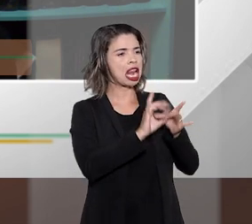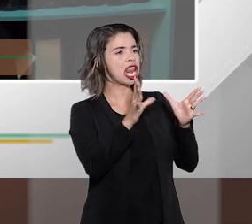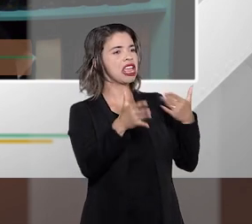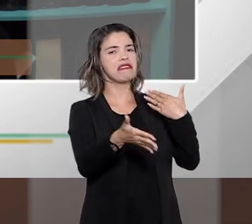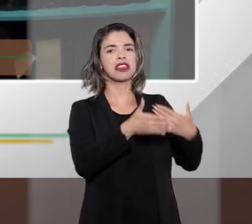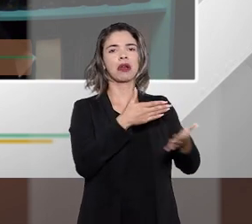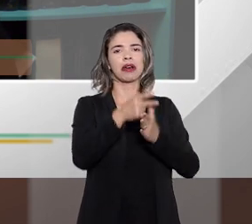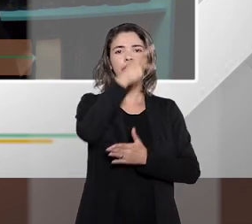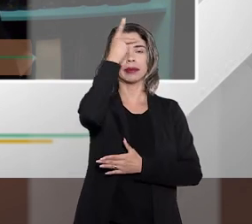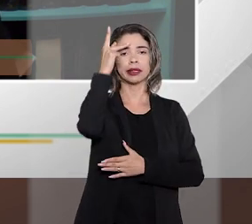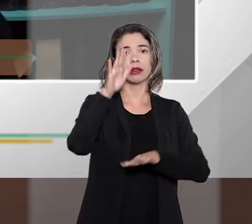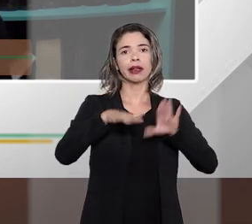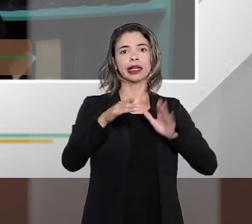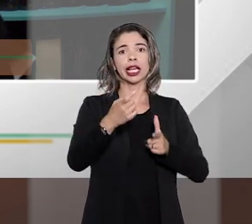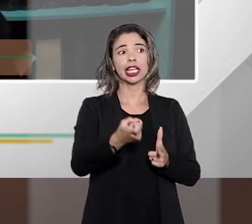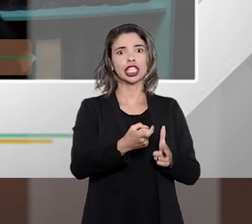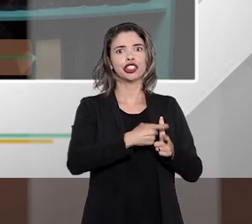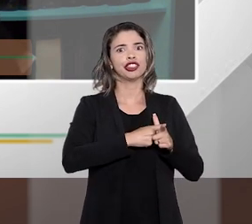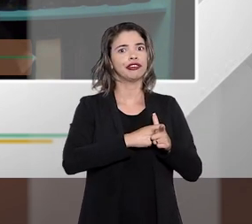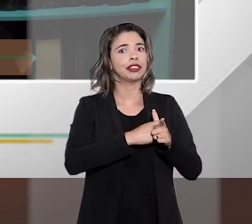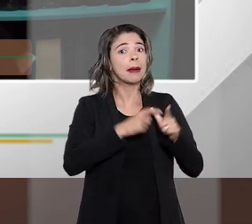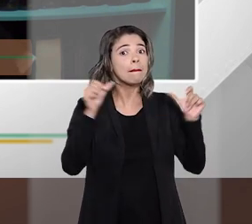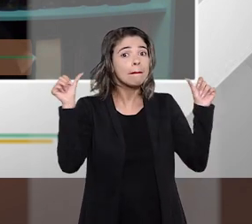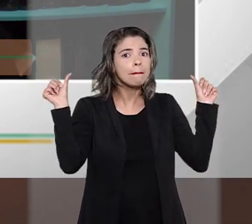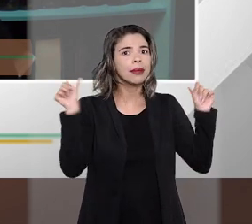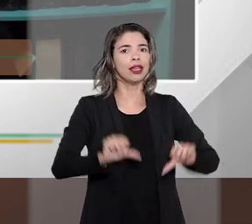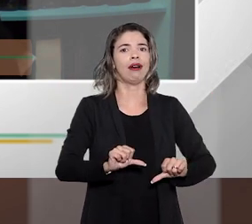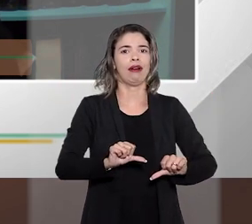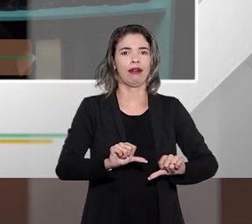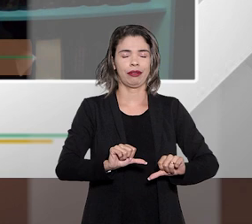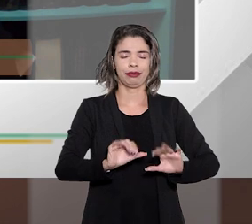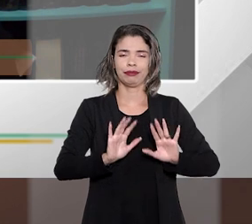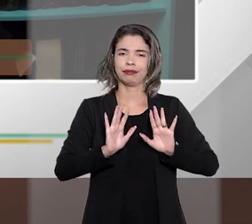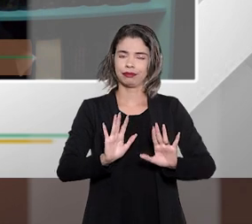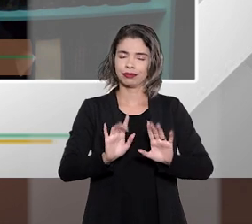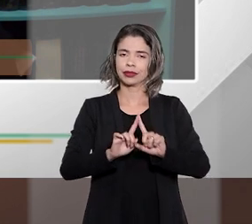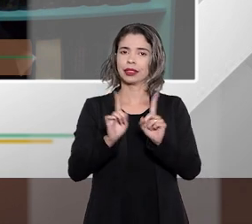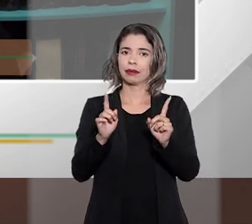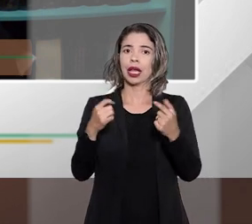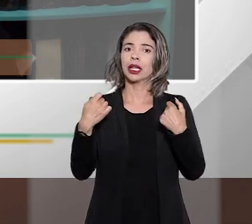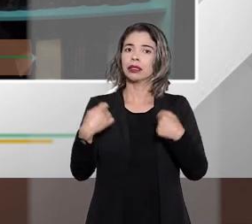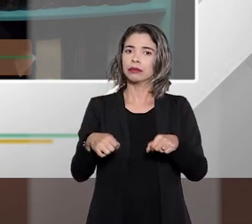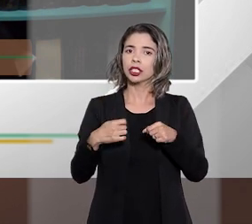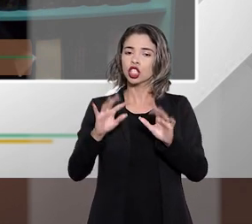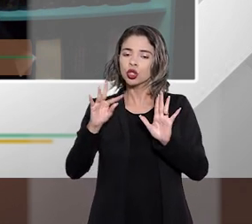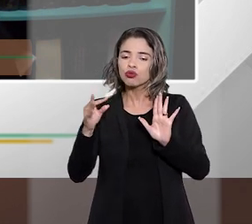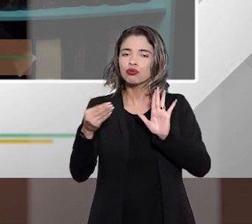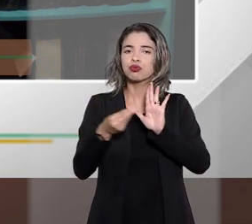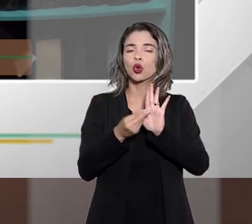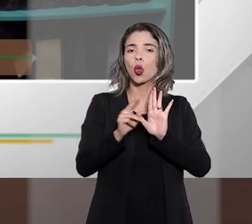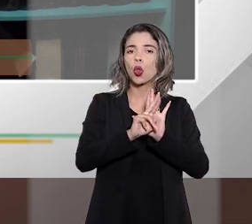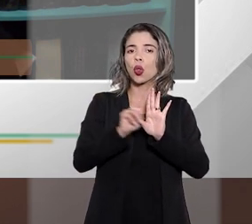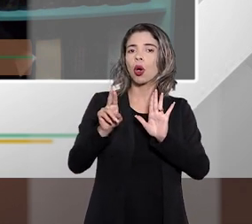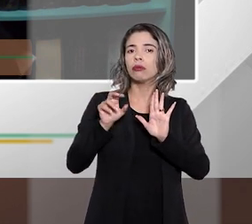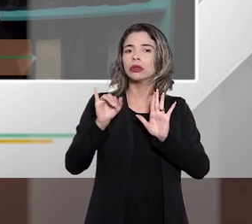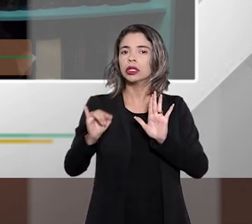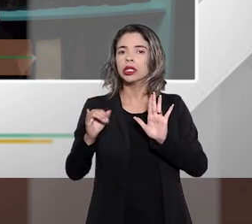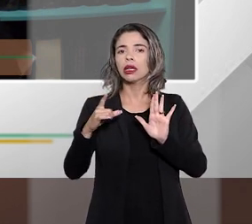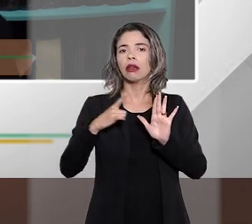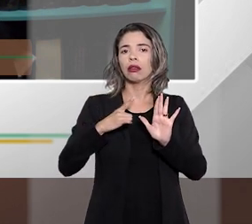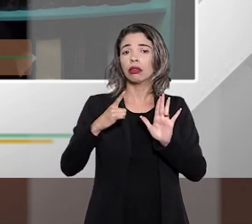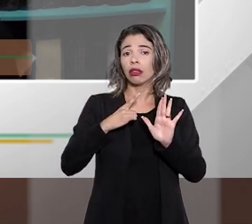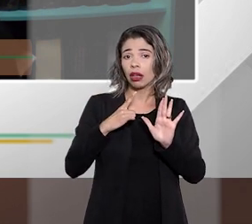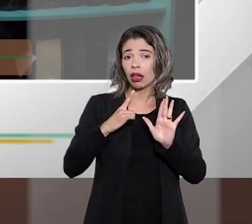consulta pode ser feita e obviamente pode ser feita uma negativa de crédito com base no fato dele estar